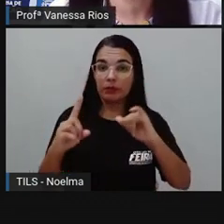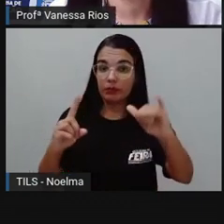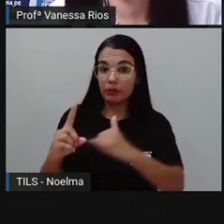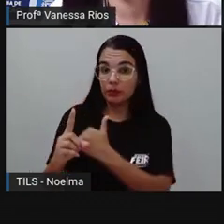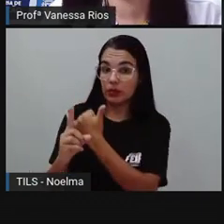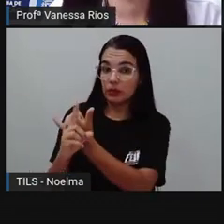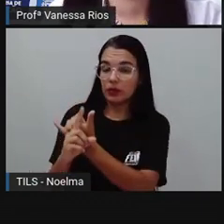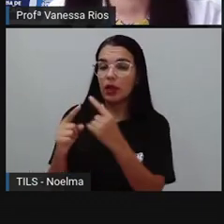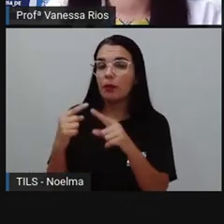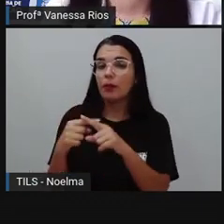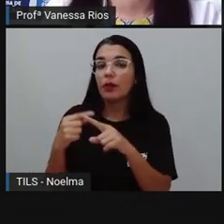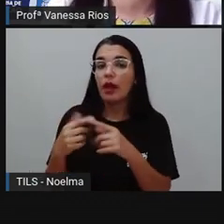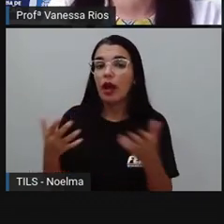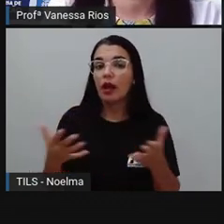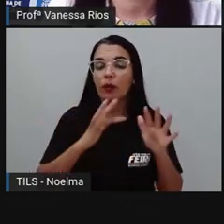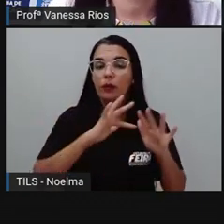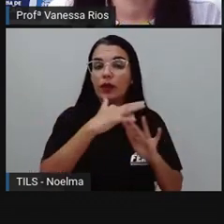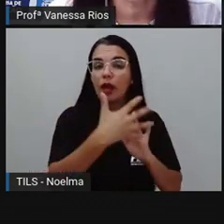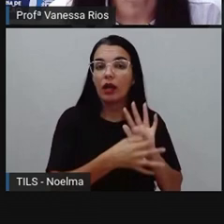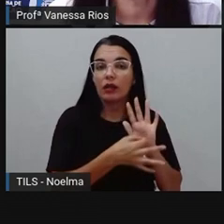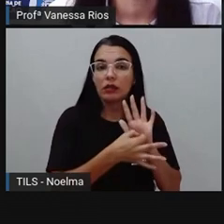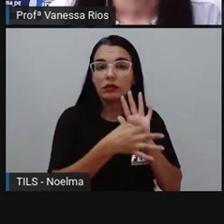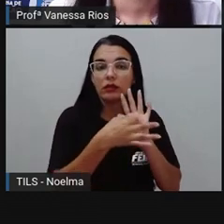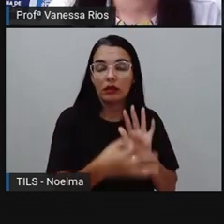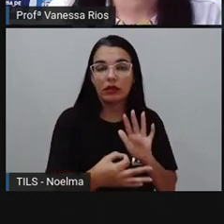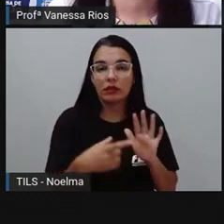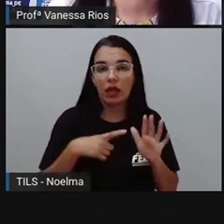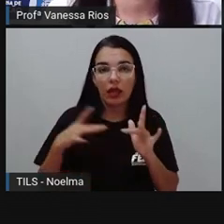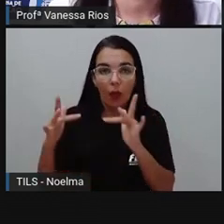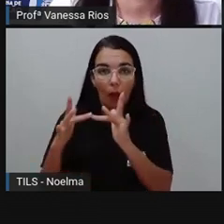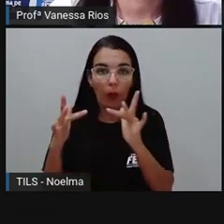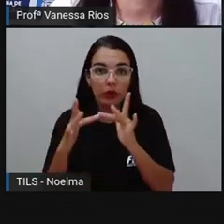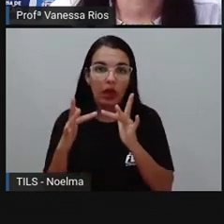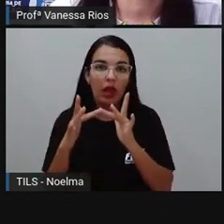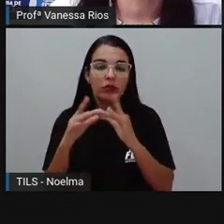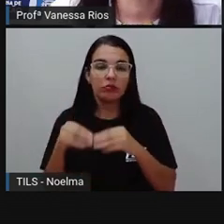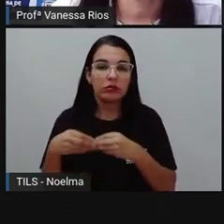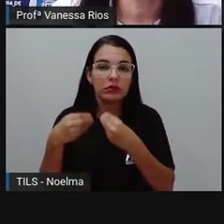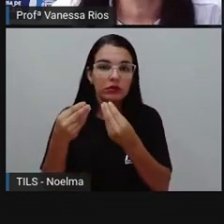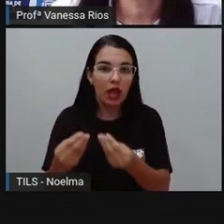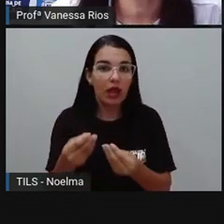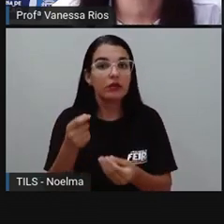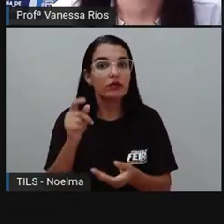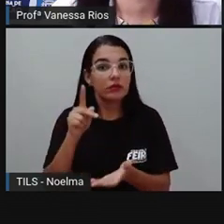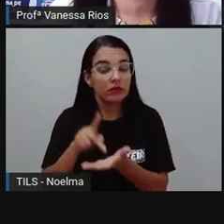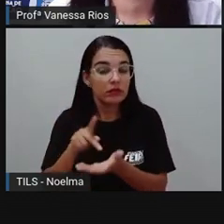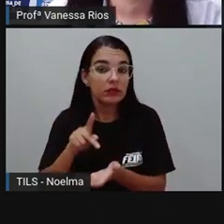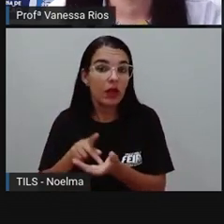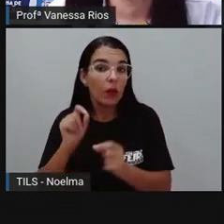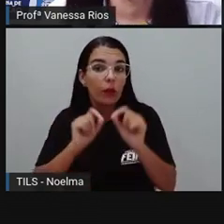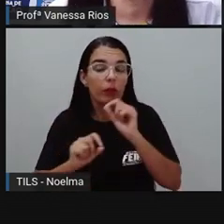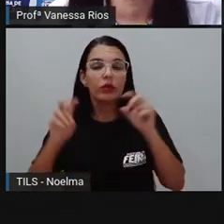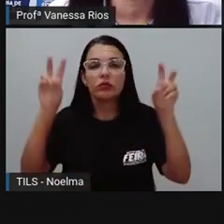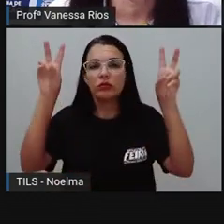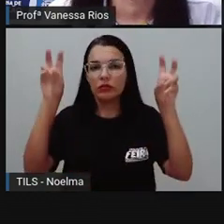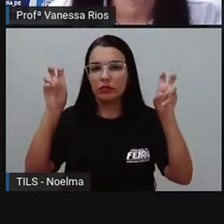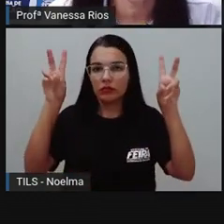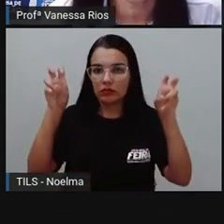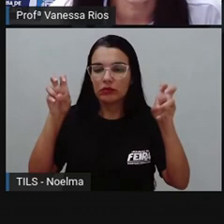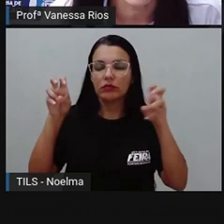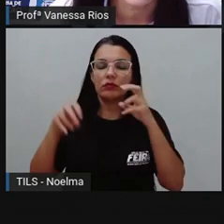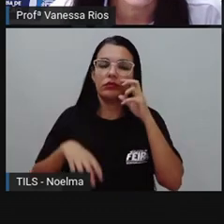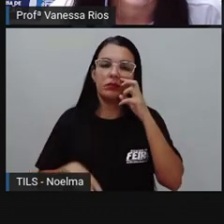resenha crítica que nós vamos ter contato hoje, traz justamente esse conteúdo, traz justamente esse